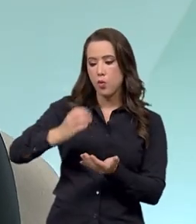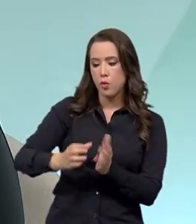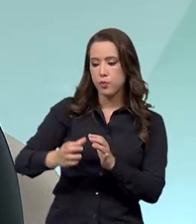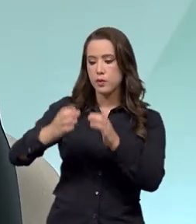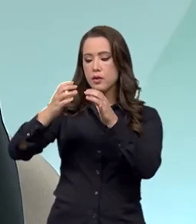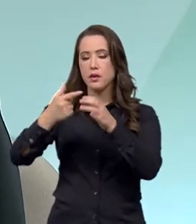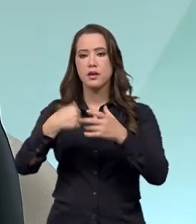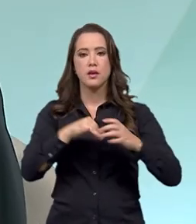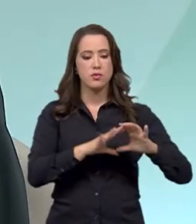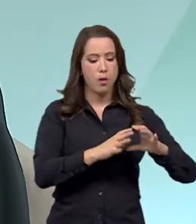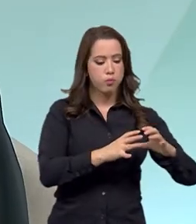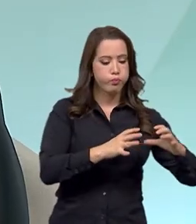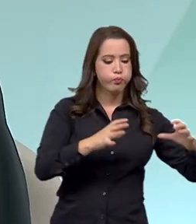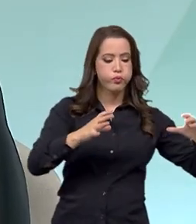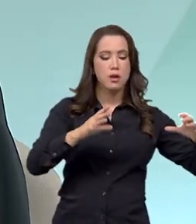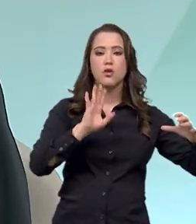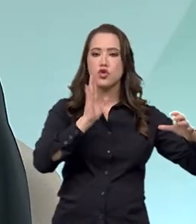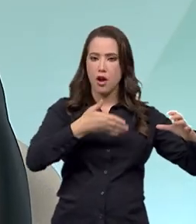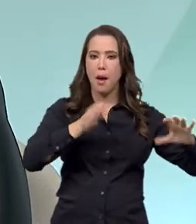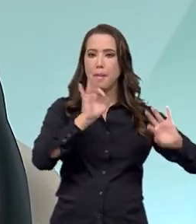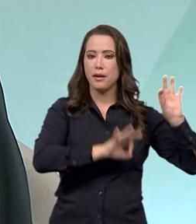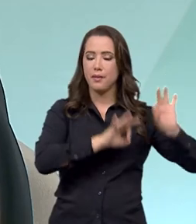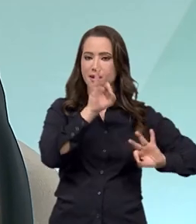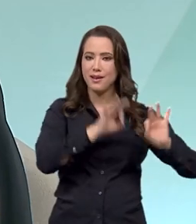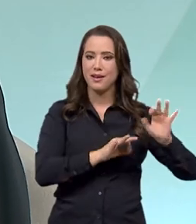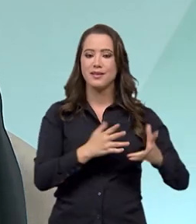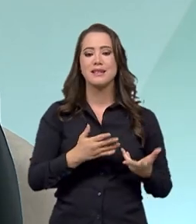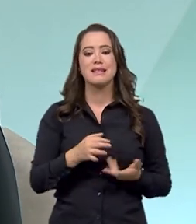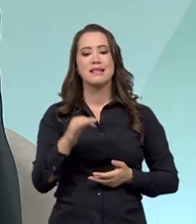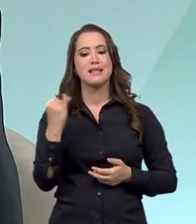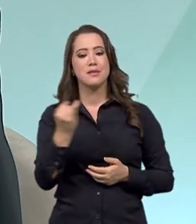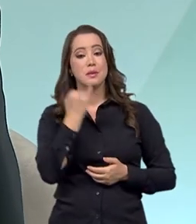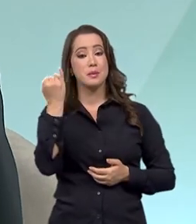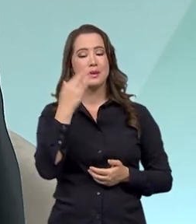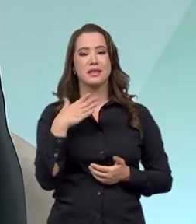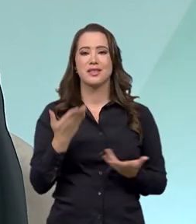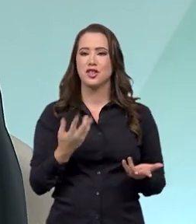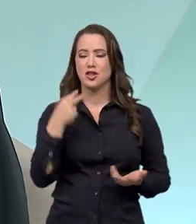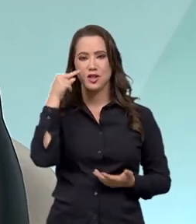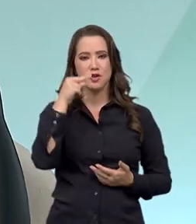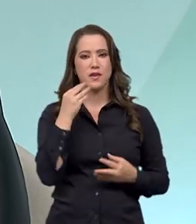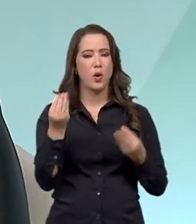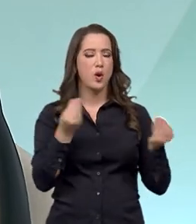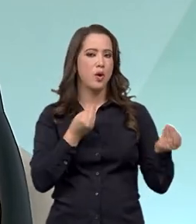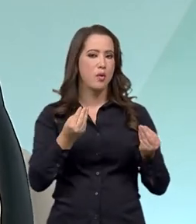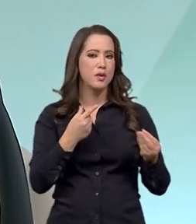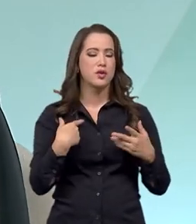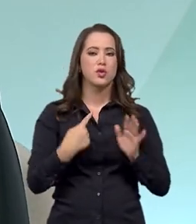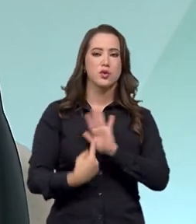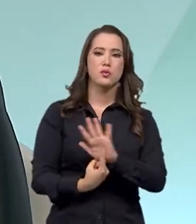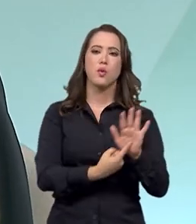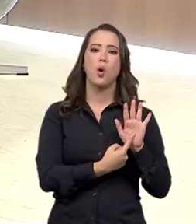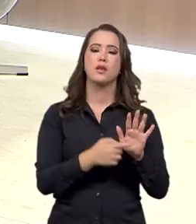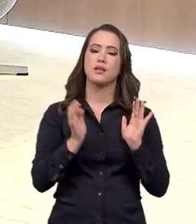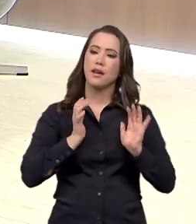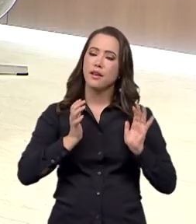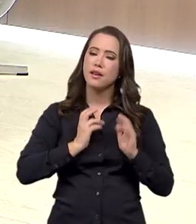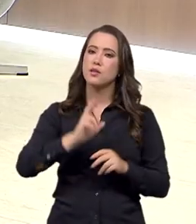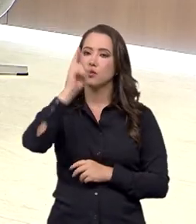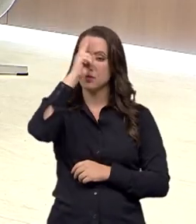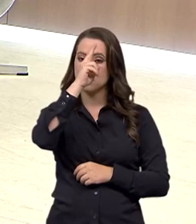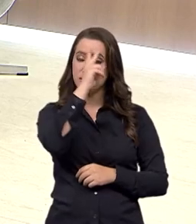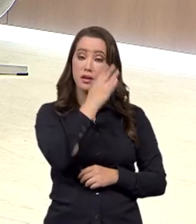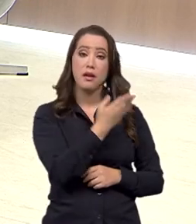subia, porque a rosca já estava preparada, massa, né? É muito interessante como a gente coloca o patrimônio. Que é essa questão da memória